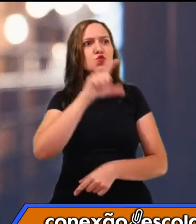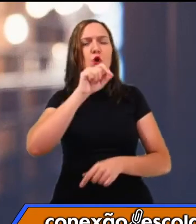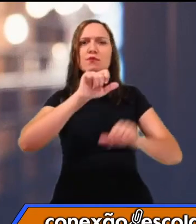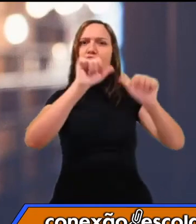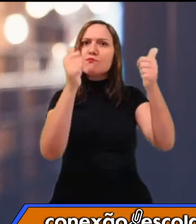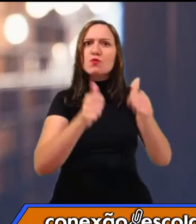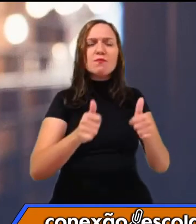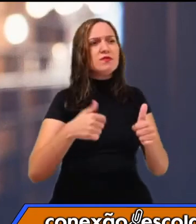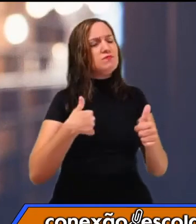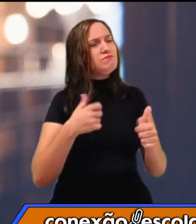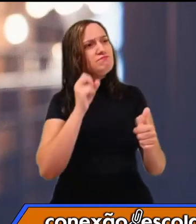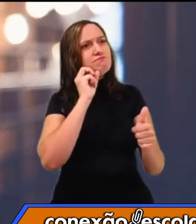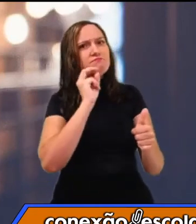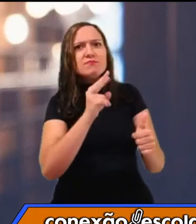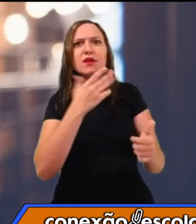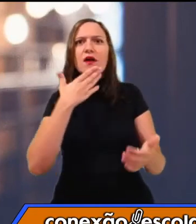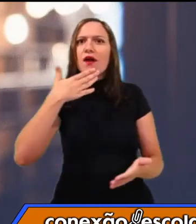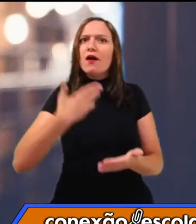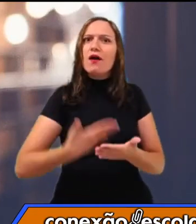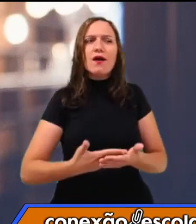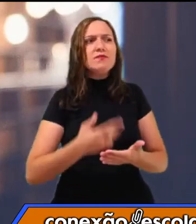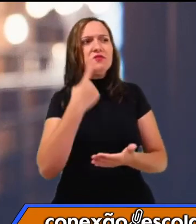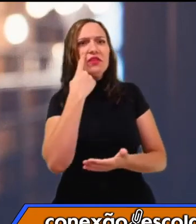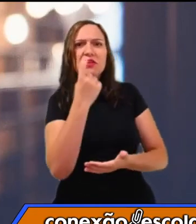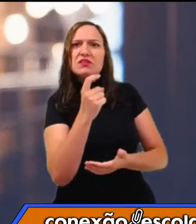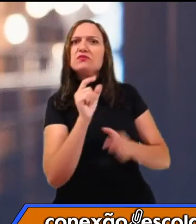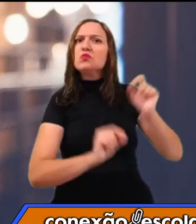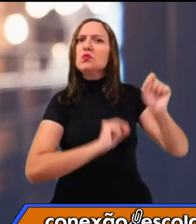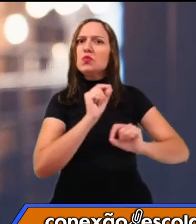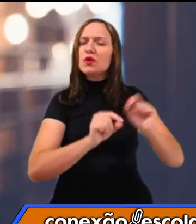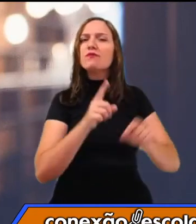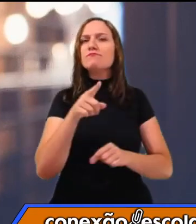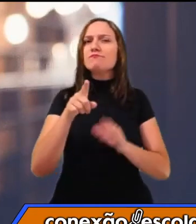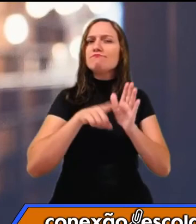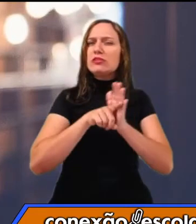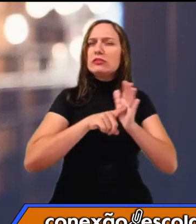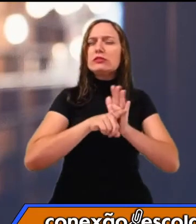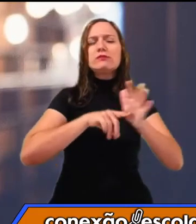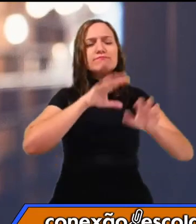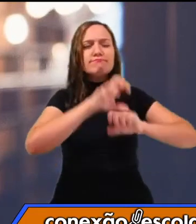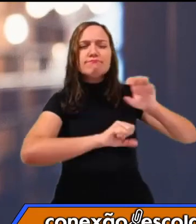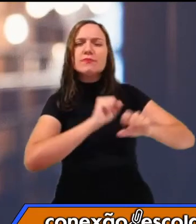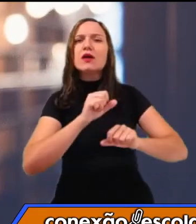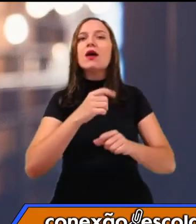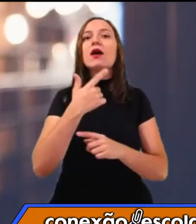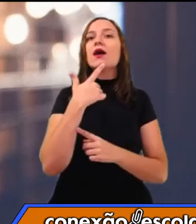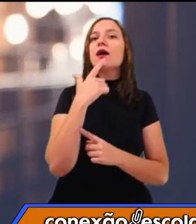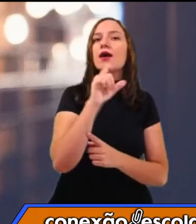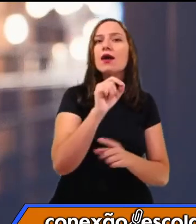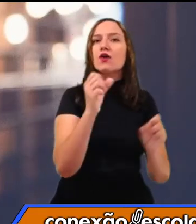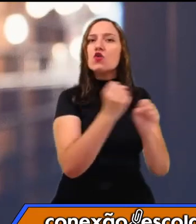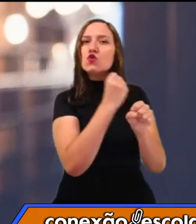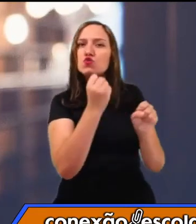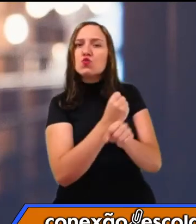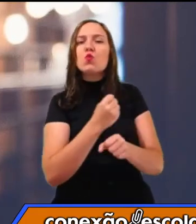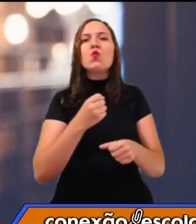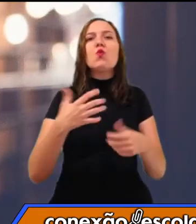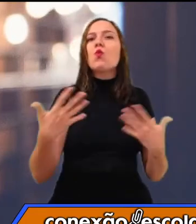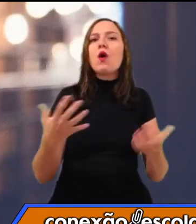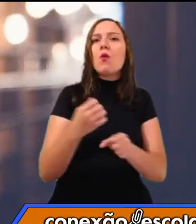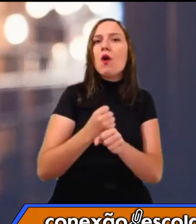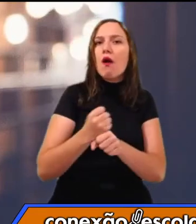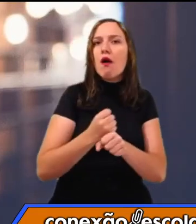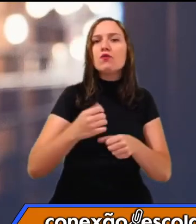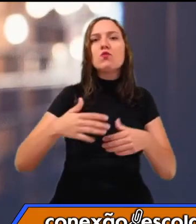e aí você faz uma pesquisa mais aprofundada sobre quando ele foi construído, Quem construiu e quem ele